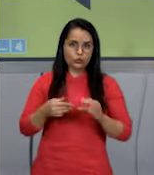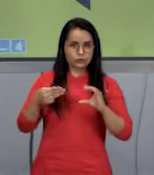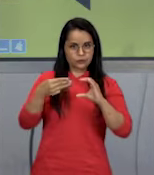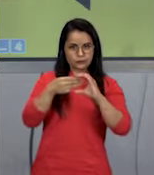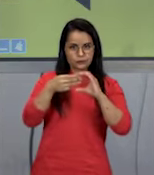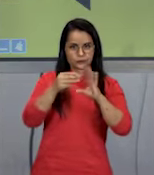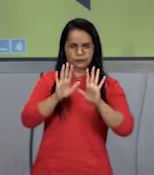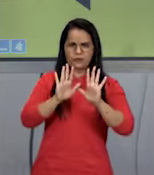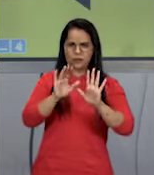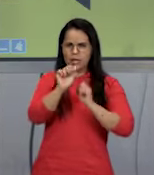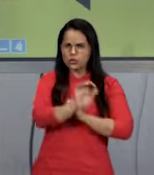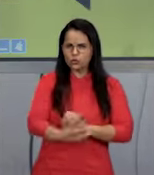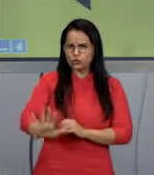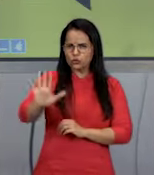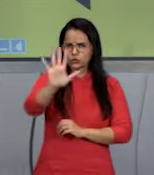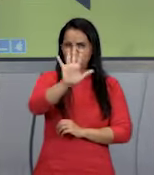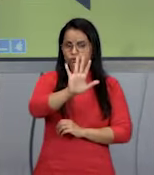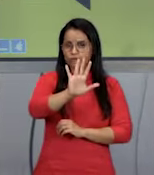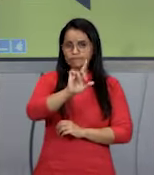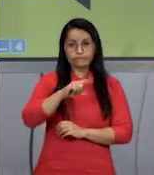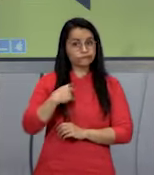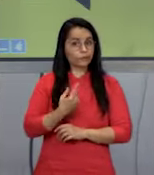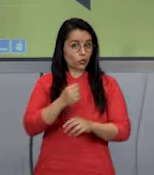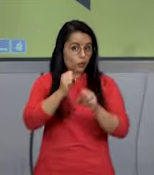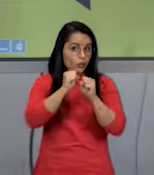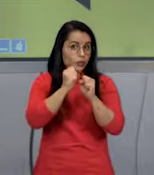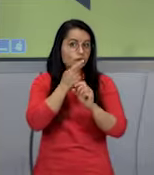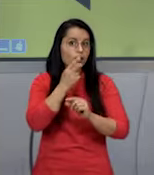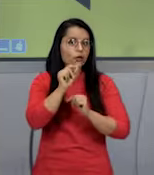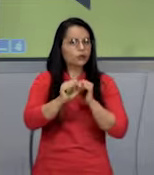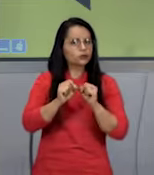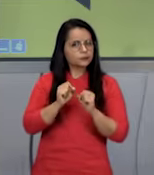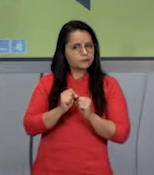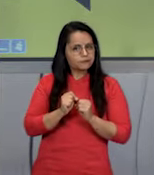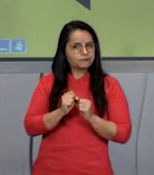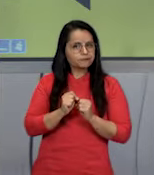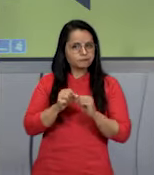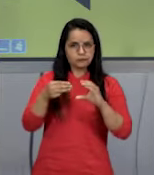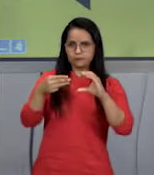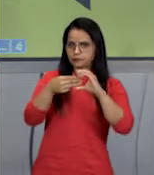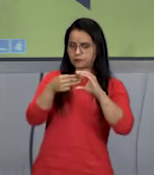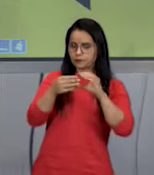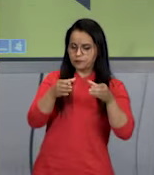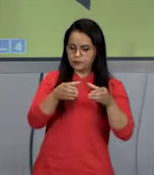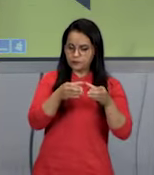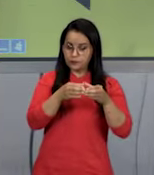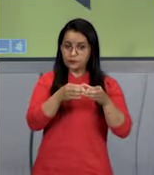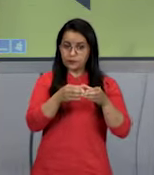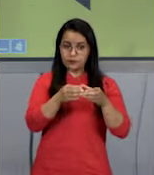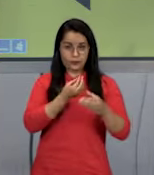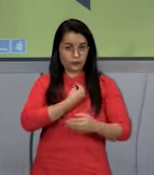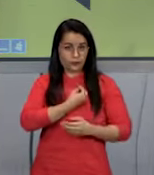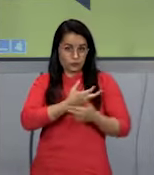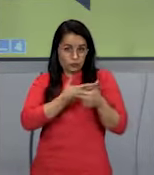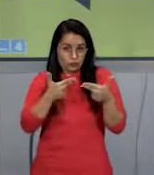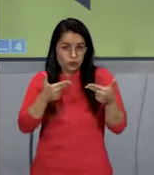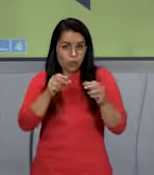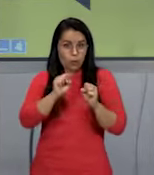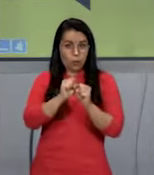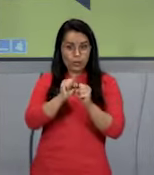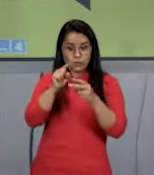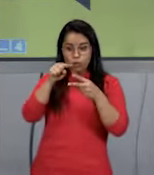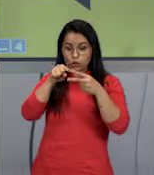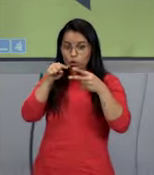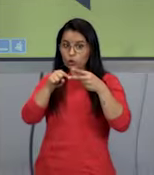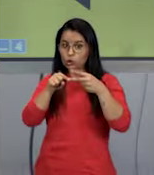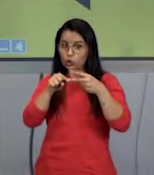Mas no geral, a gente pode dizer que as células dos seres vivos, elas podem ser de dois tipos